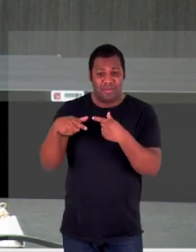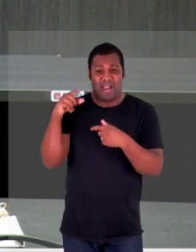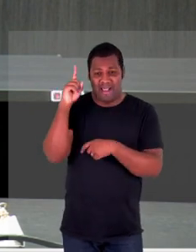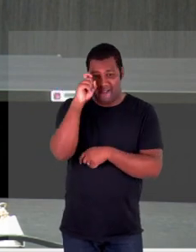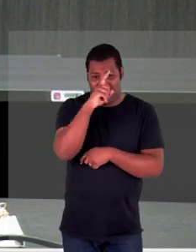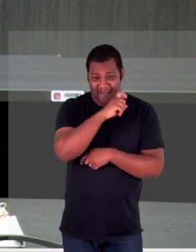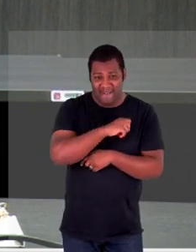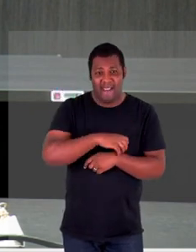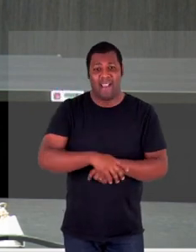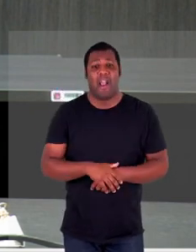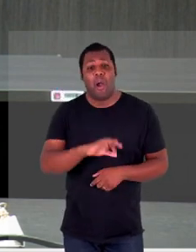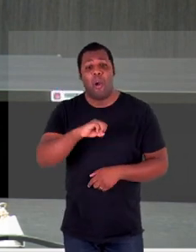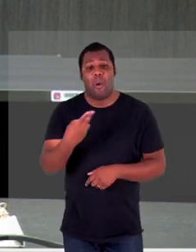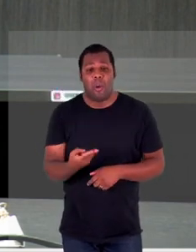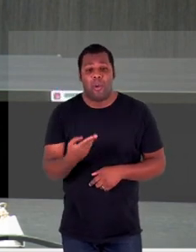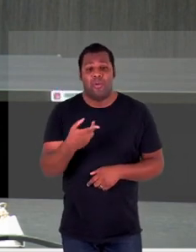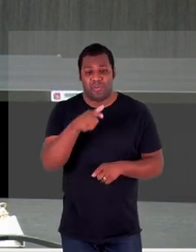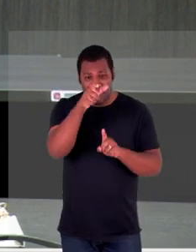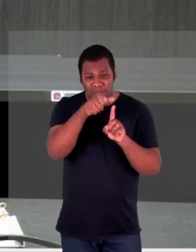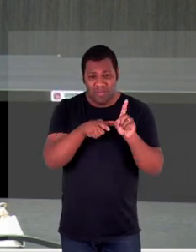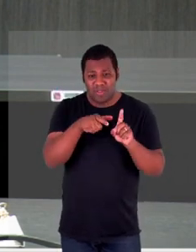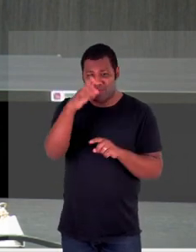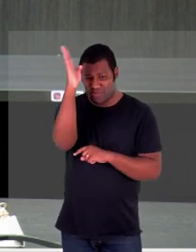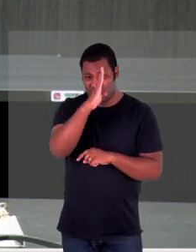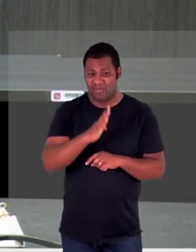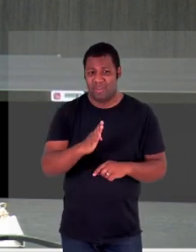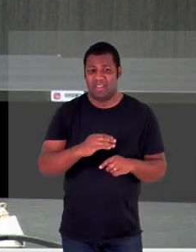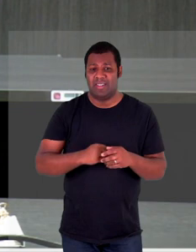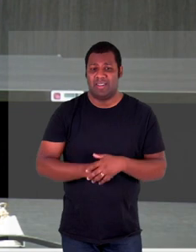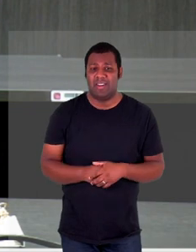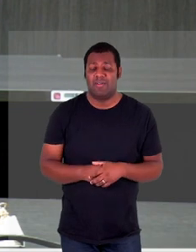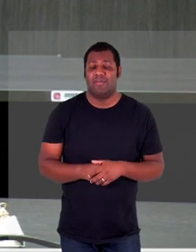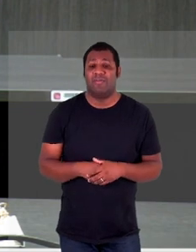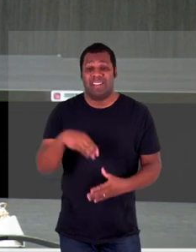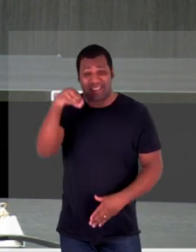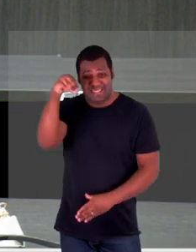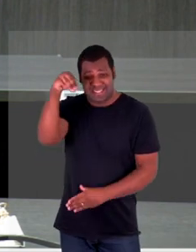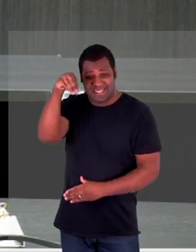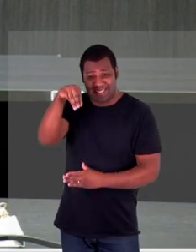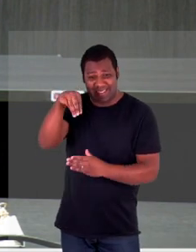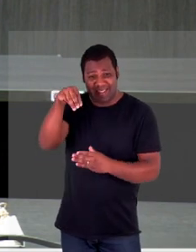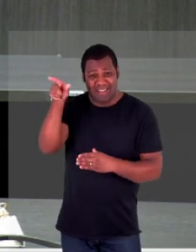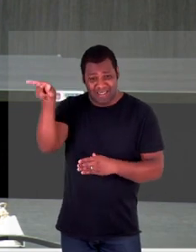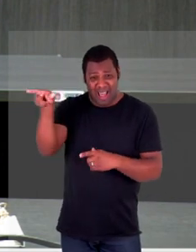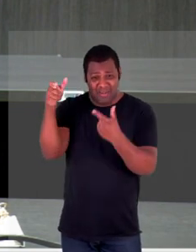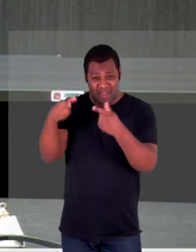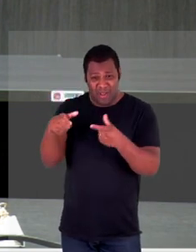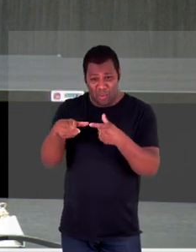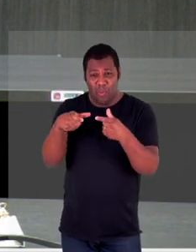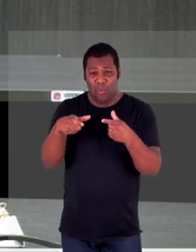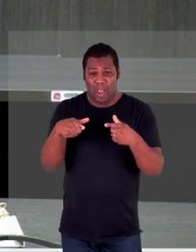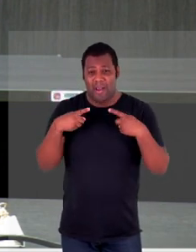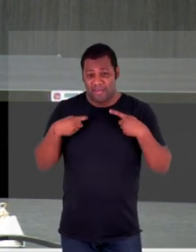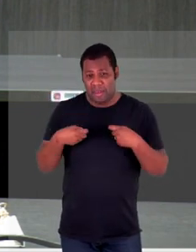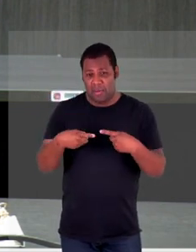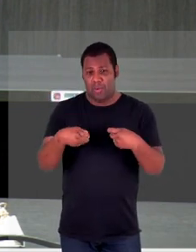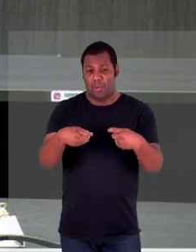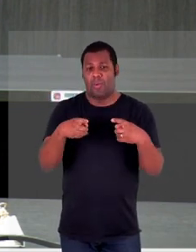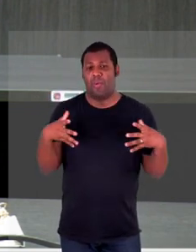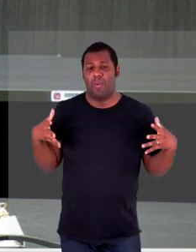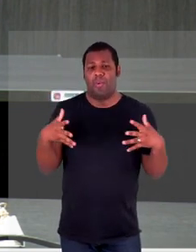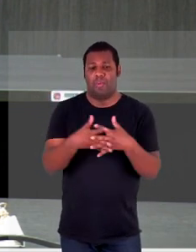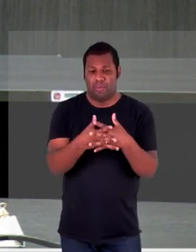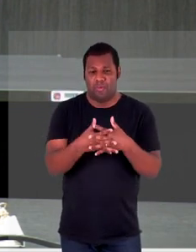esteja em uma zona de conflito. Então, agradeço